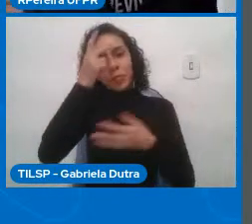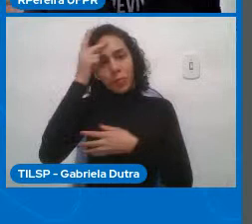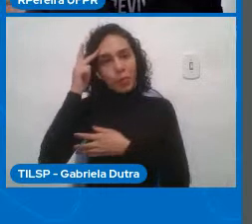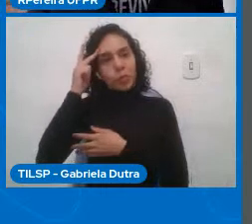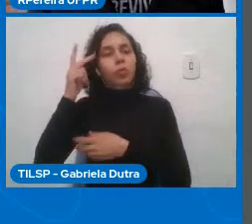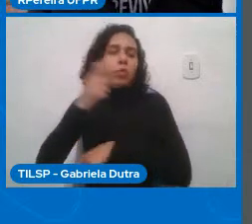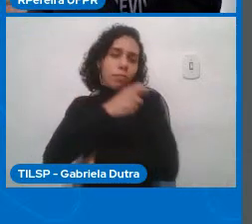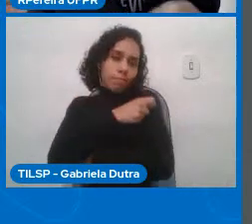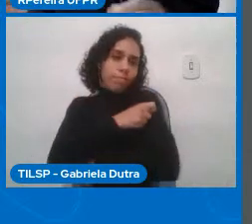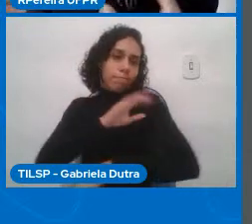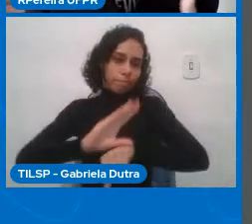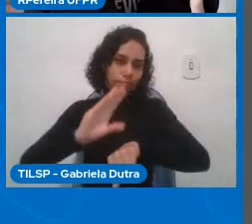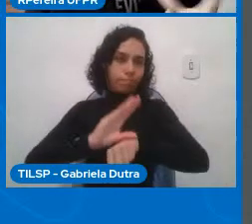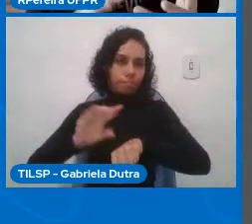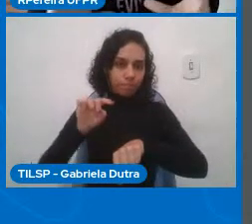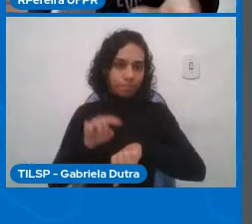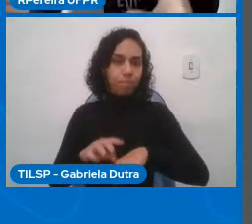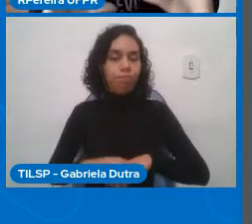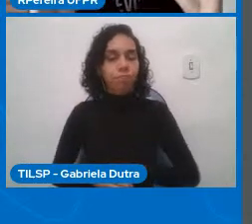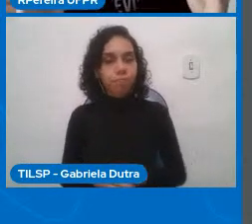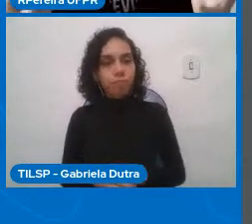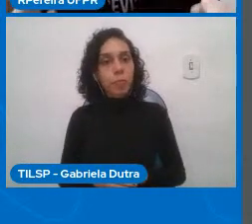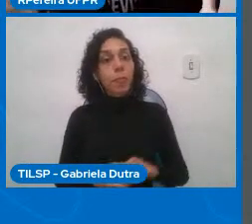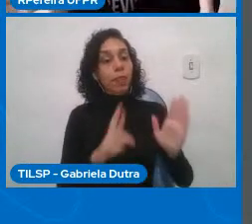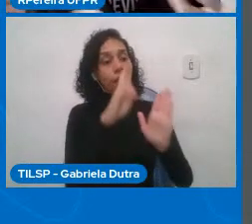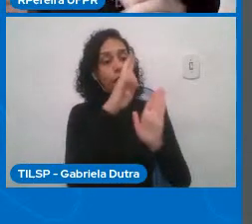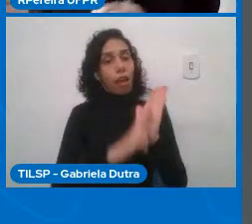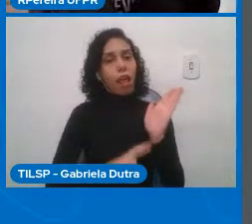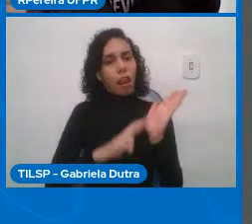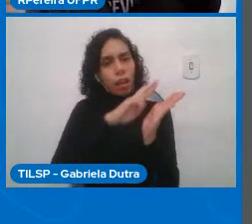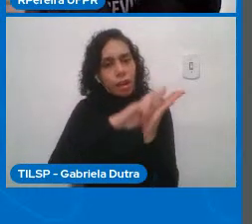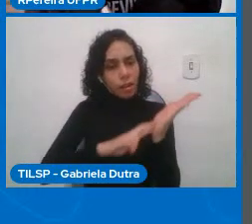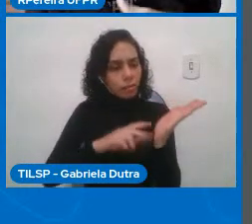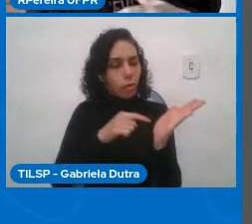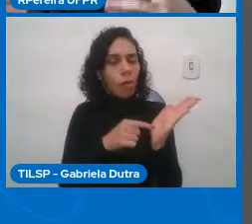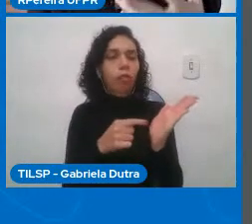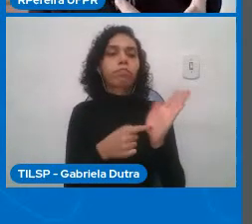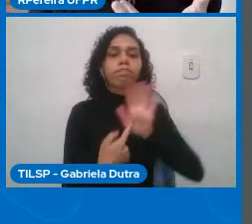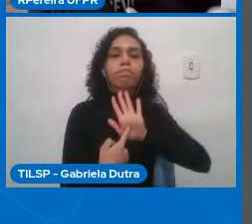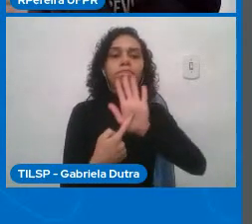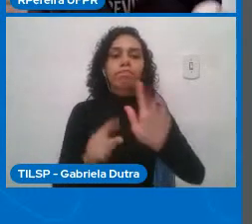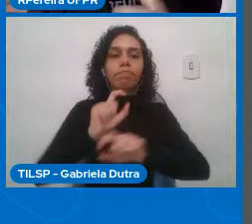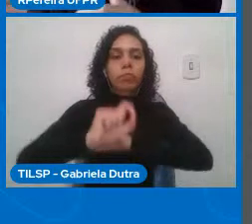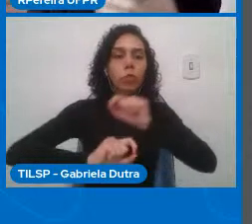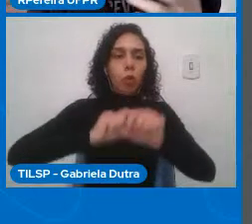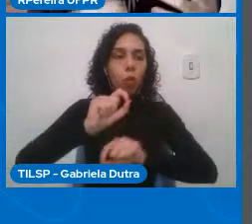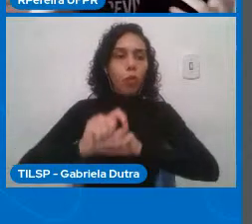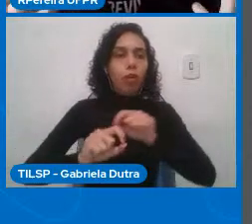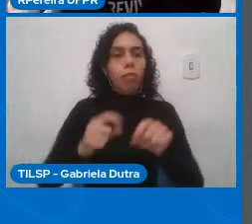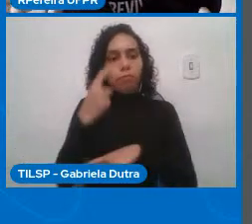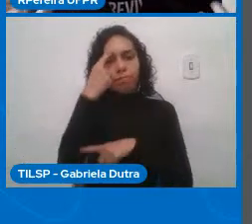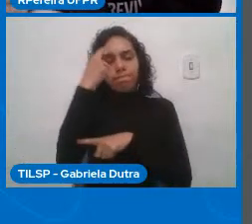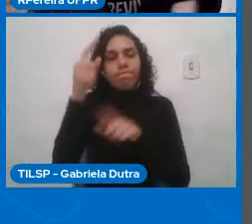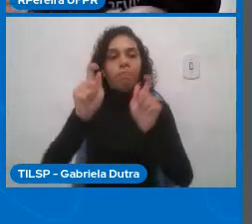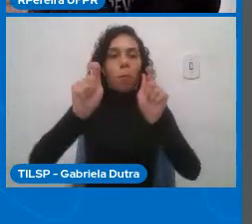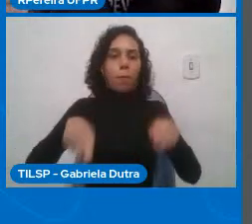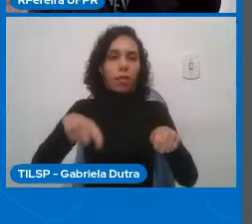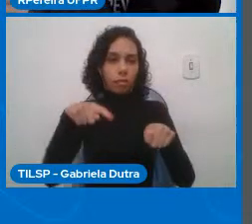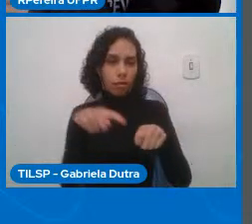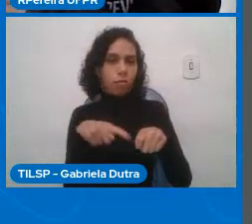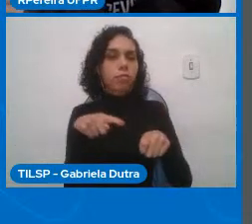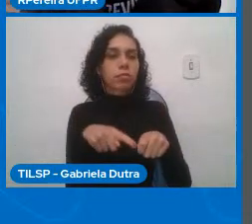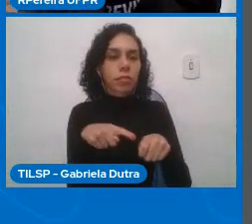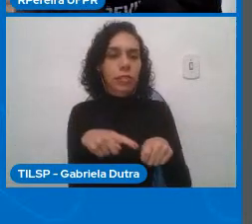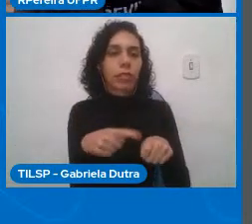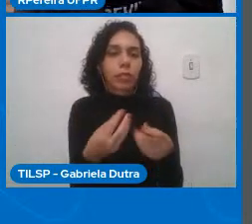e nesse relatório eles destacam que essa ideia de competência essa é esse documento mesmo a forma de você